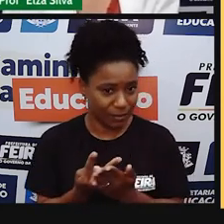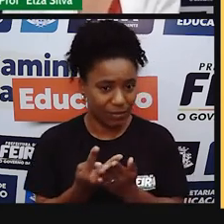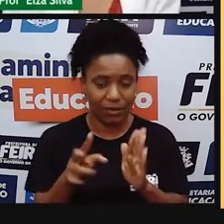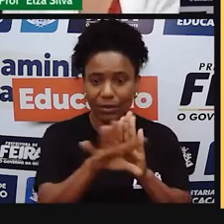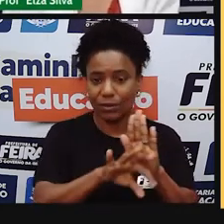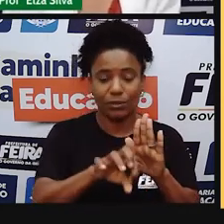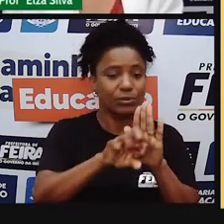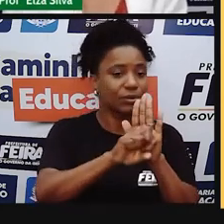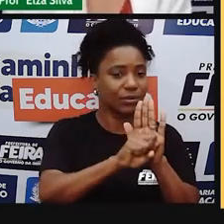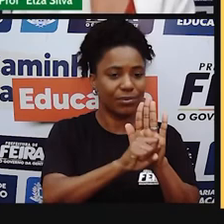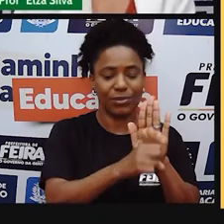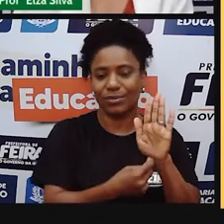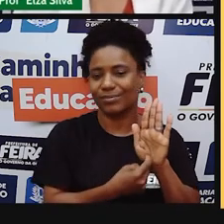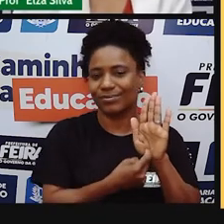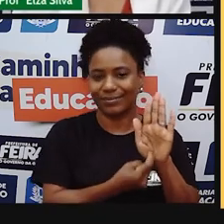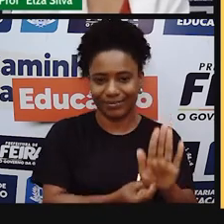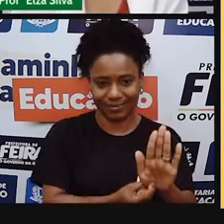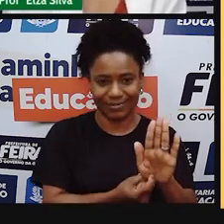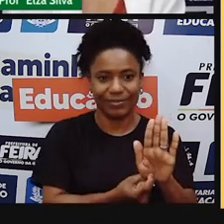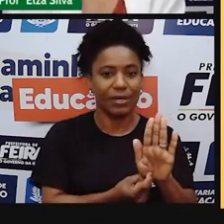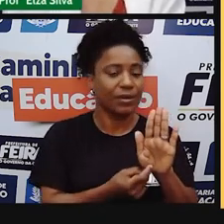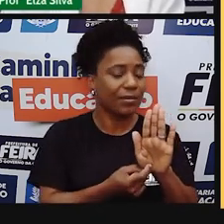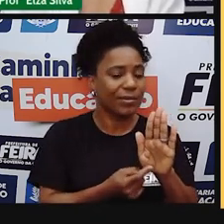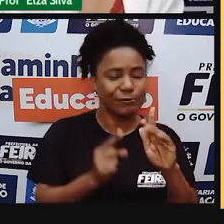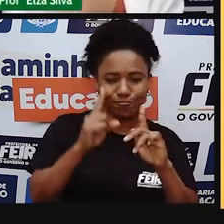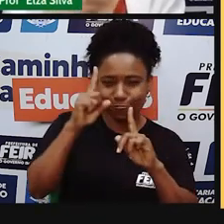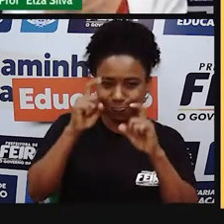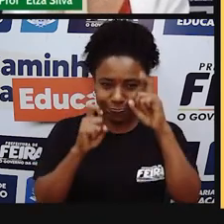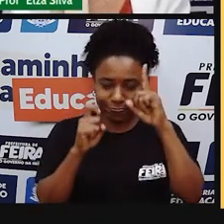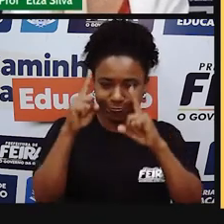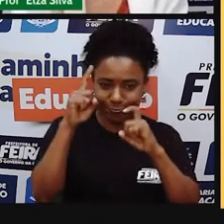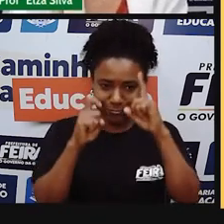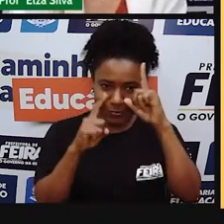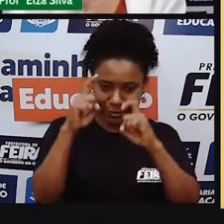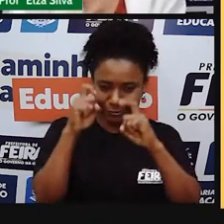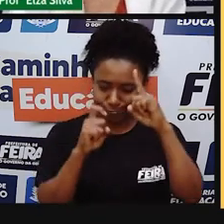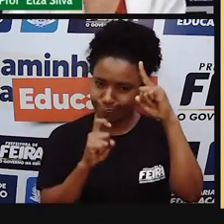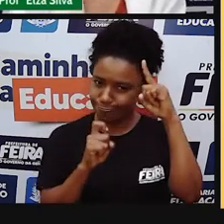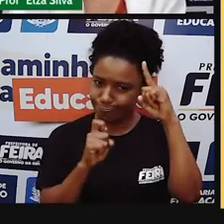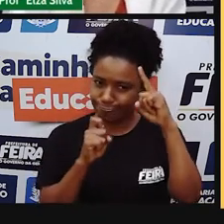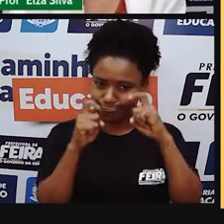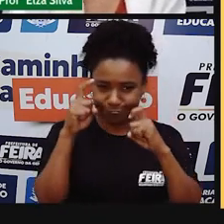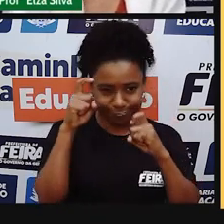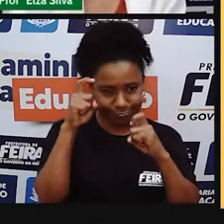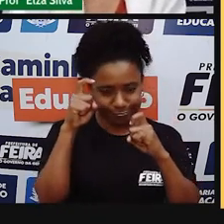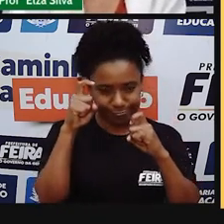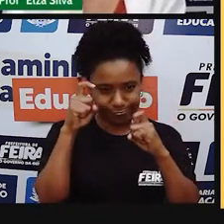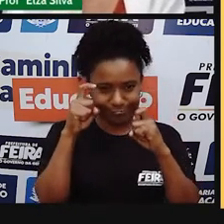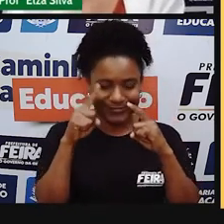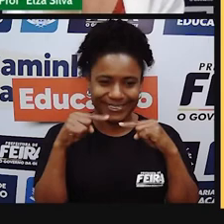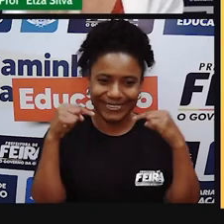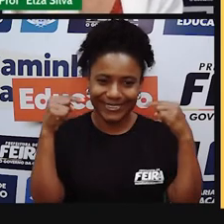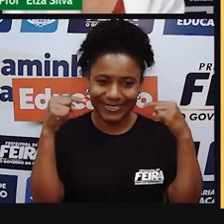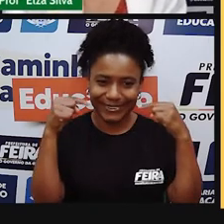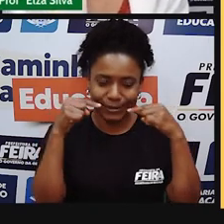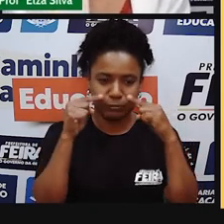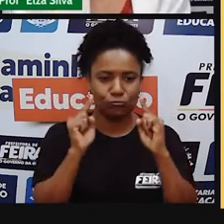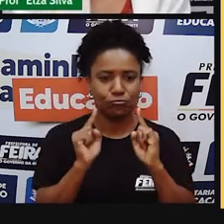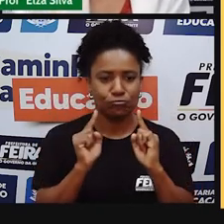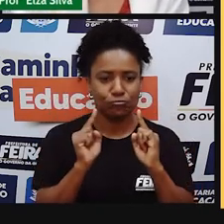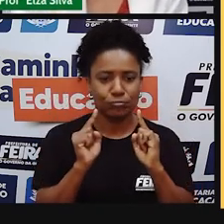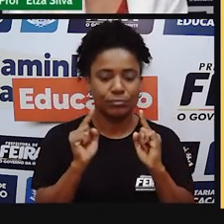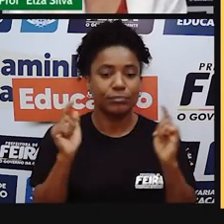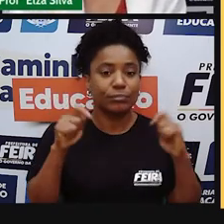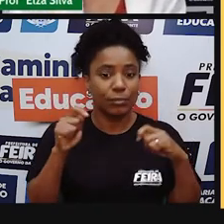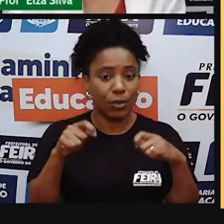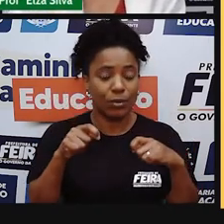símbolos que representam a expressão facial de alguém. Podem ser utilizados em